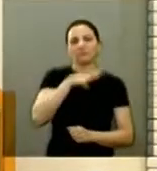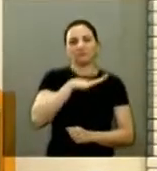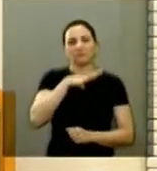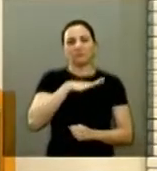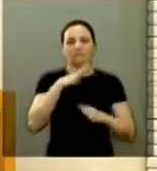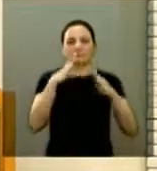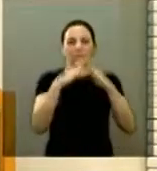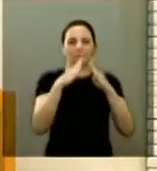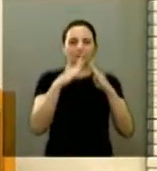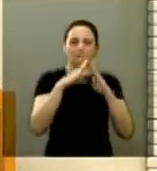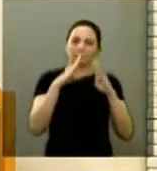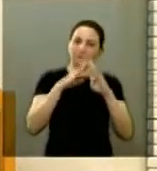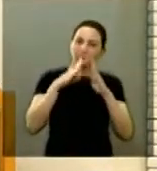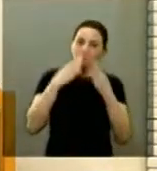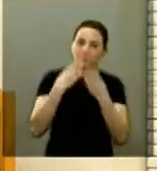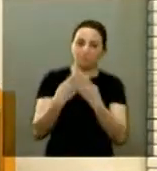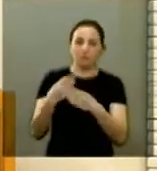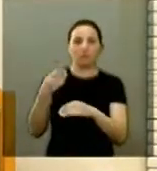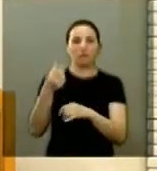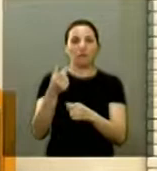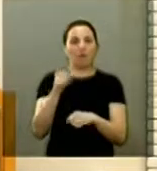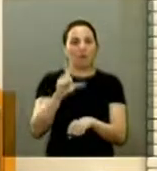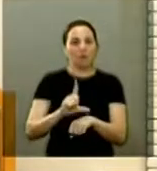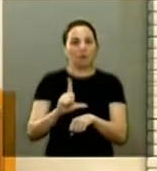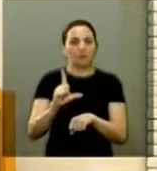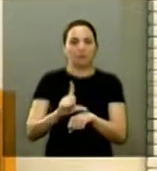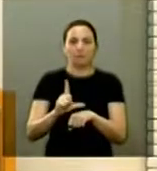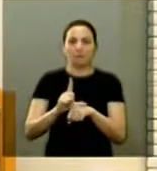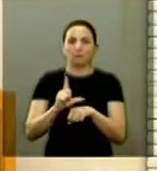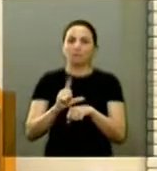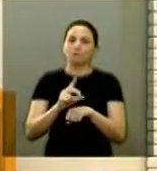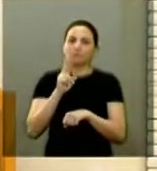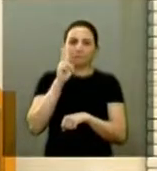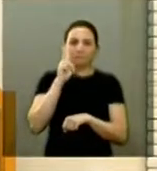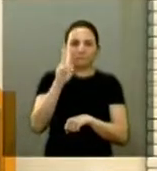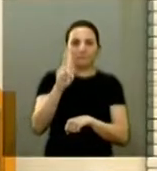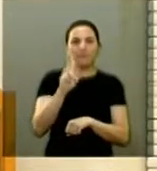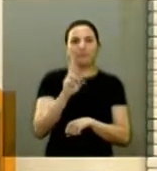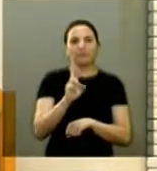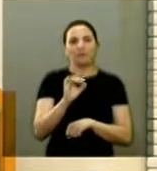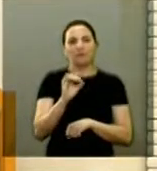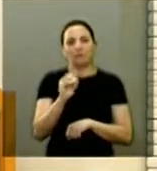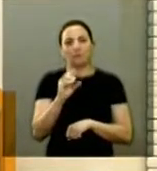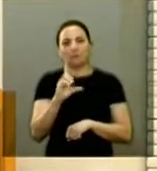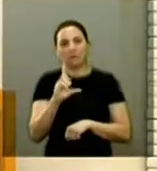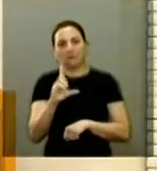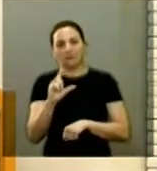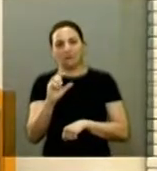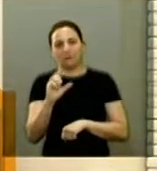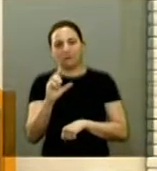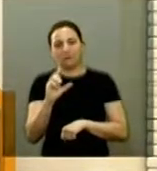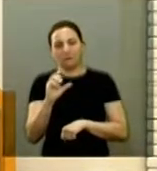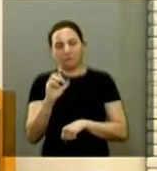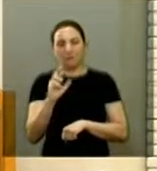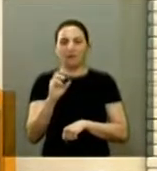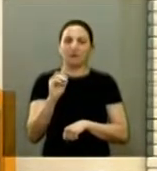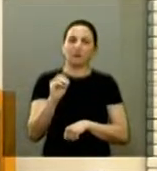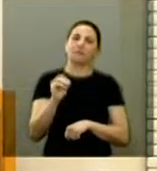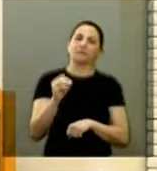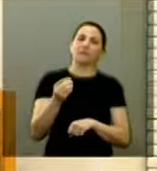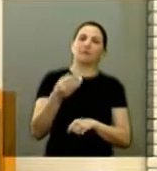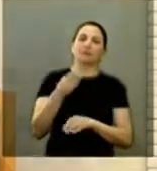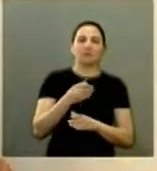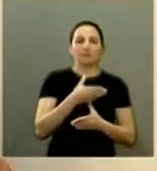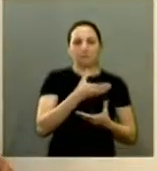nas casas nas escolas no comércio a gente vê em Rio Claro até noticiário caminhão pipa está sendo escoltado pela